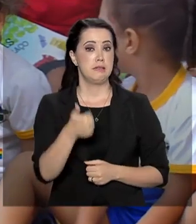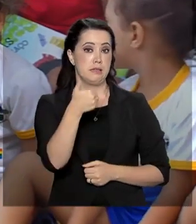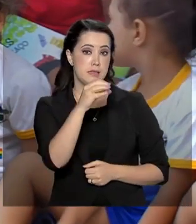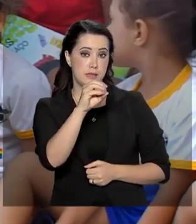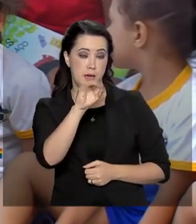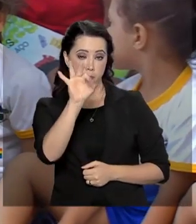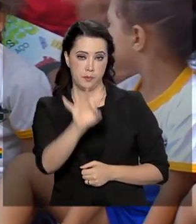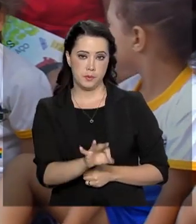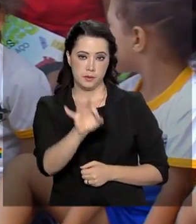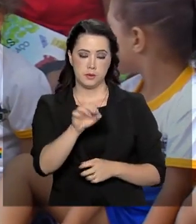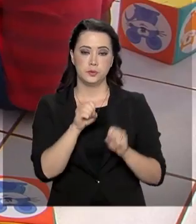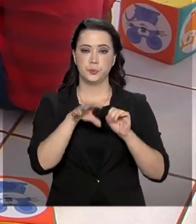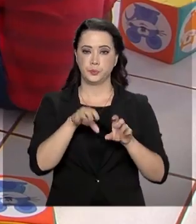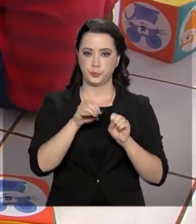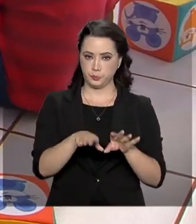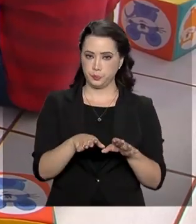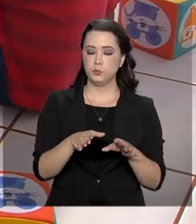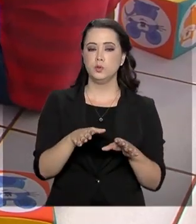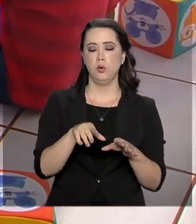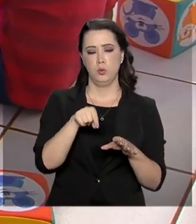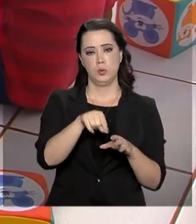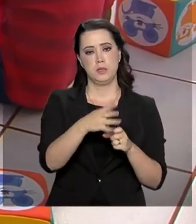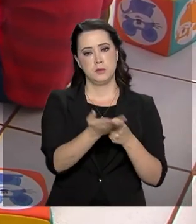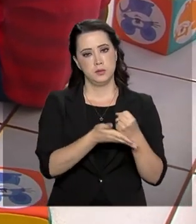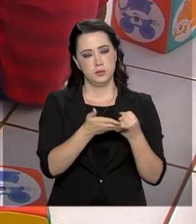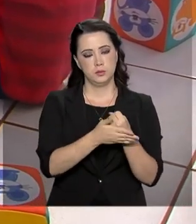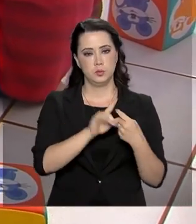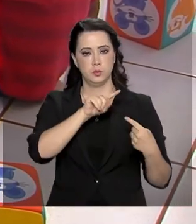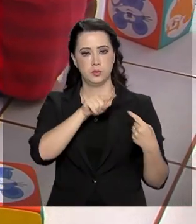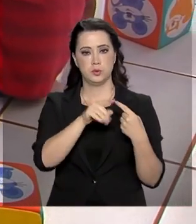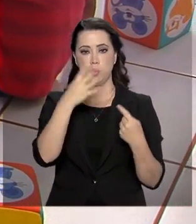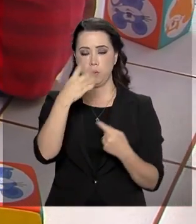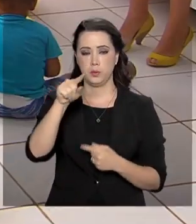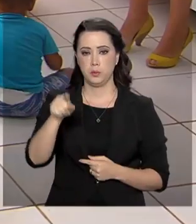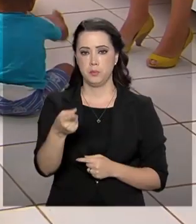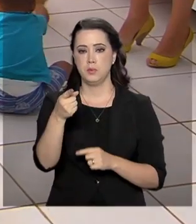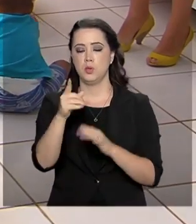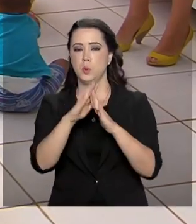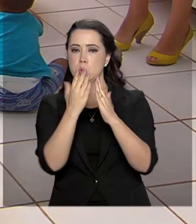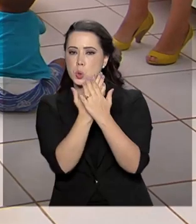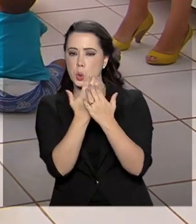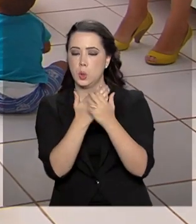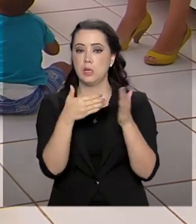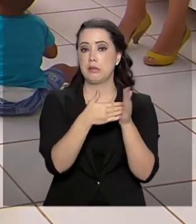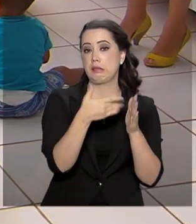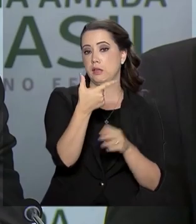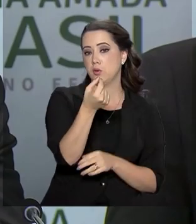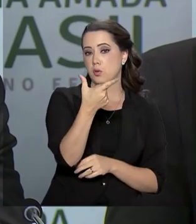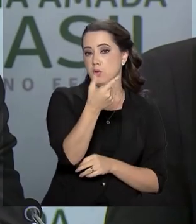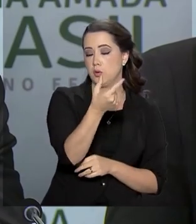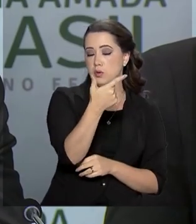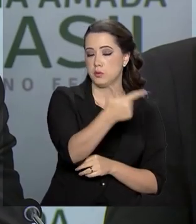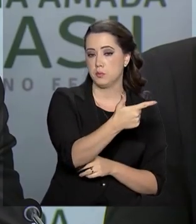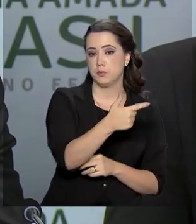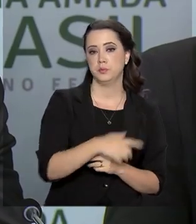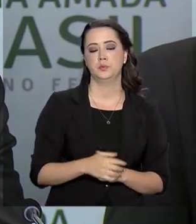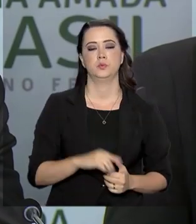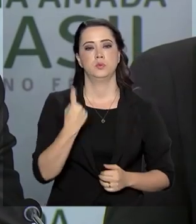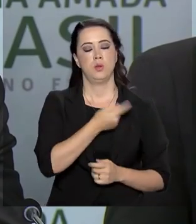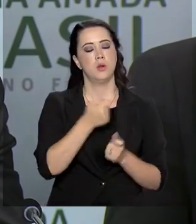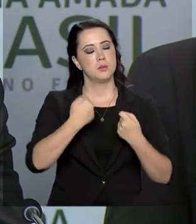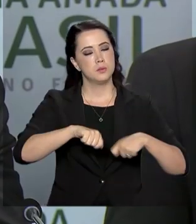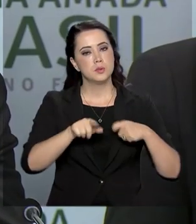crianças na educação infantil, a meta é concluir mais de 4 mil creches até 2022. A gente precisa definir,